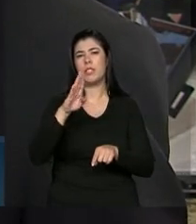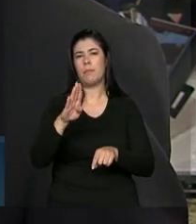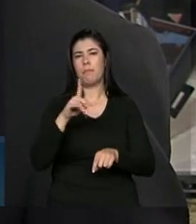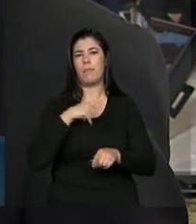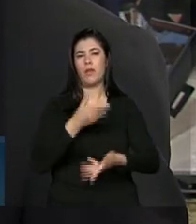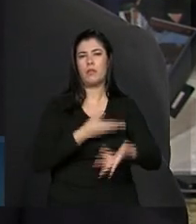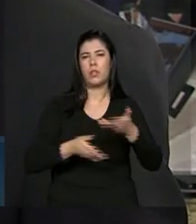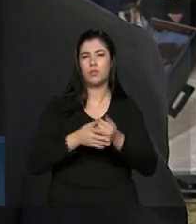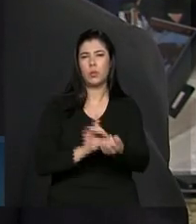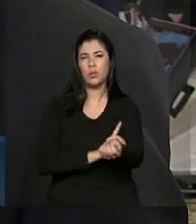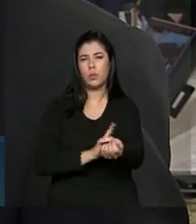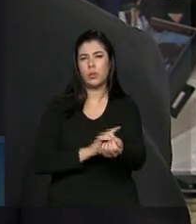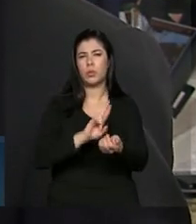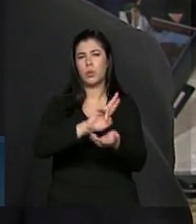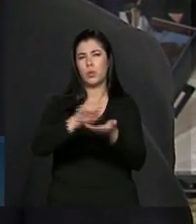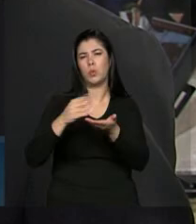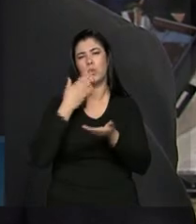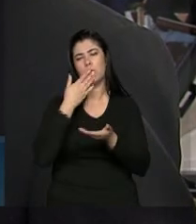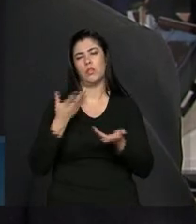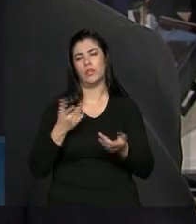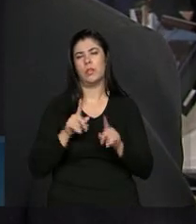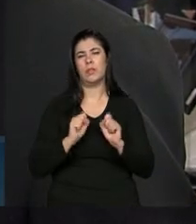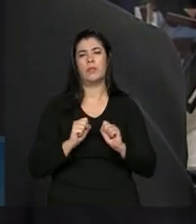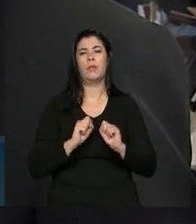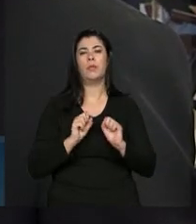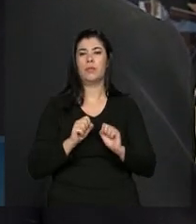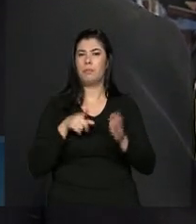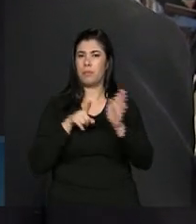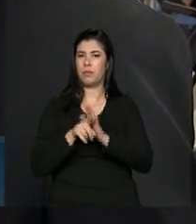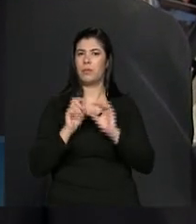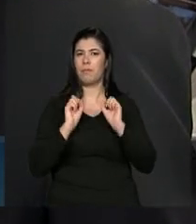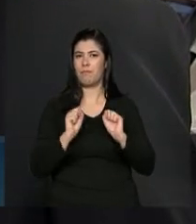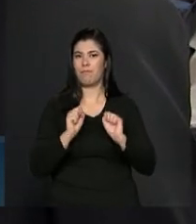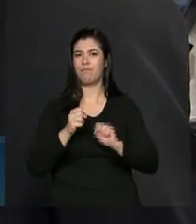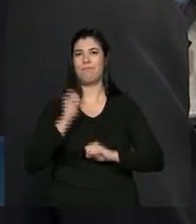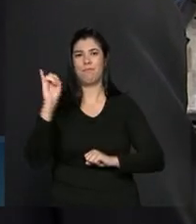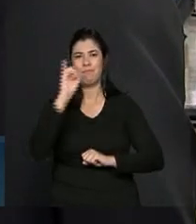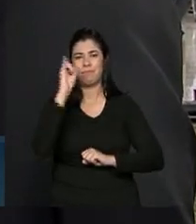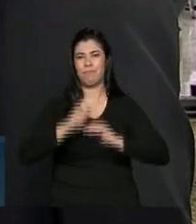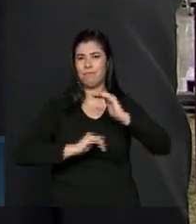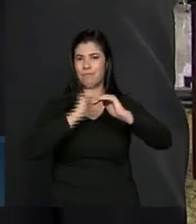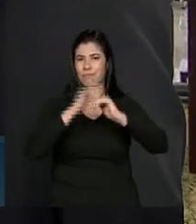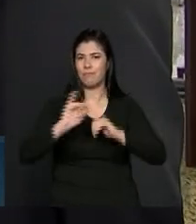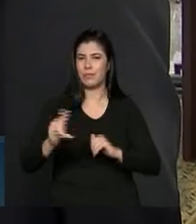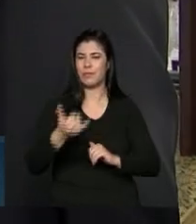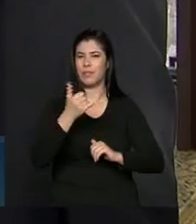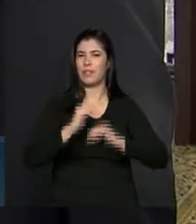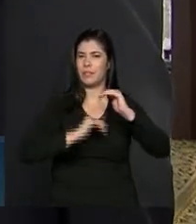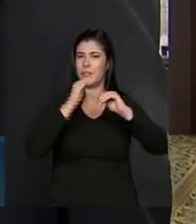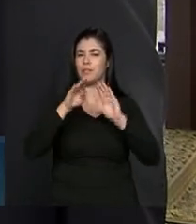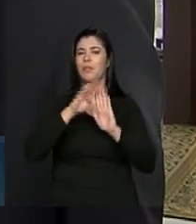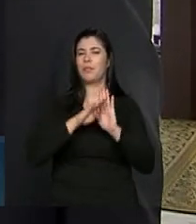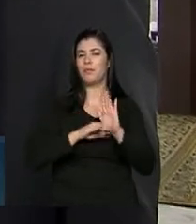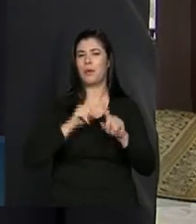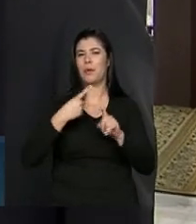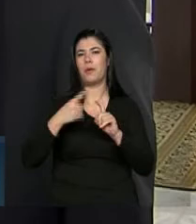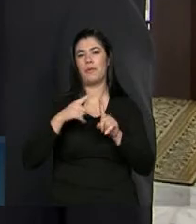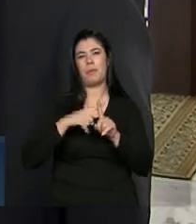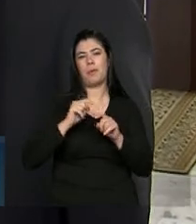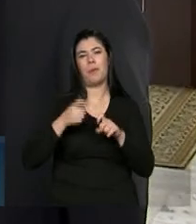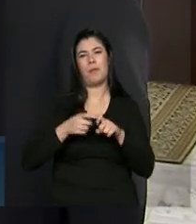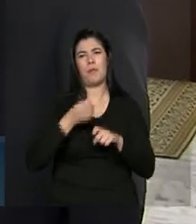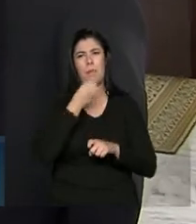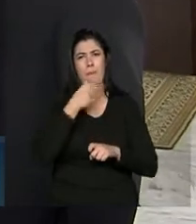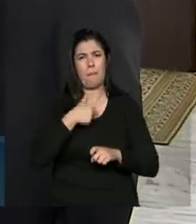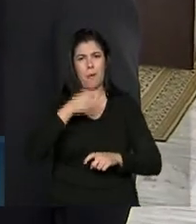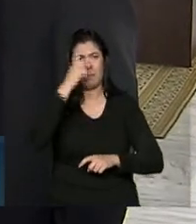qualquer patologia que apareça. Vale a pena, então, ingressar nesse desafio profissional do Mais Médicos? É desafiante, mas vale muito a pena.